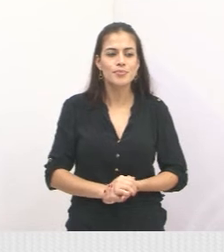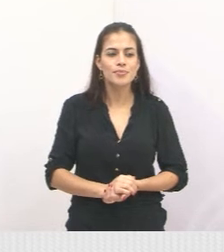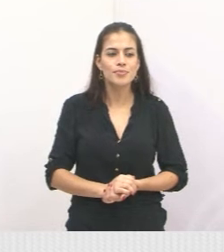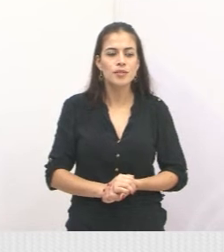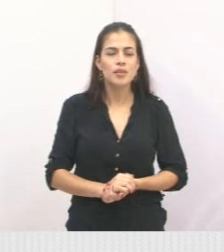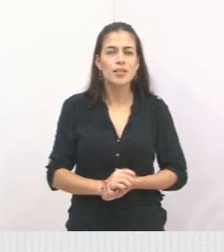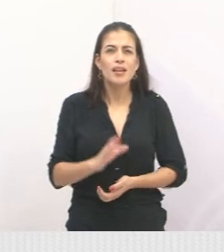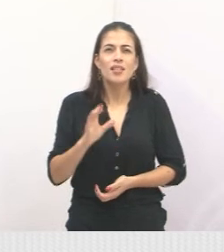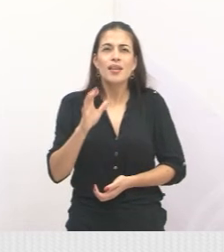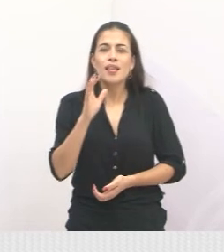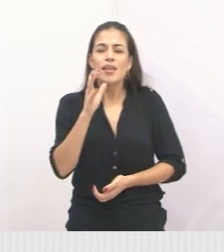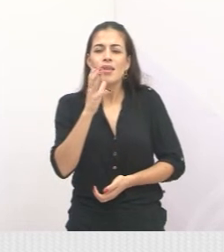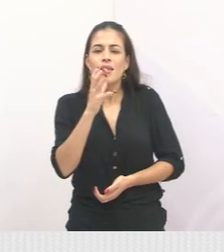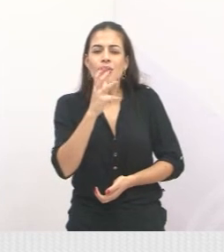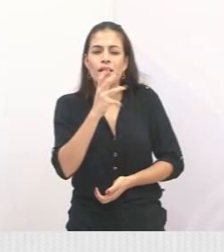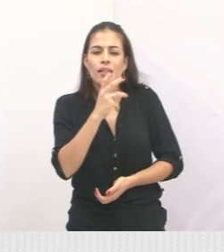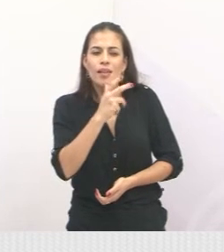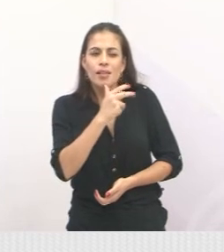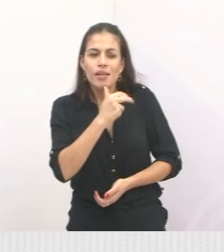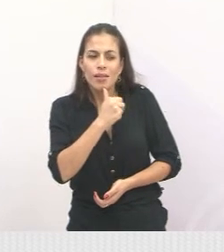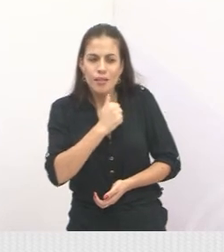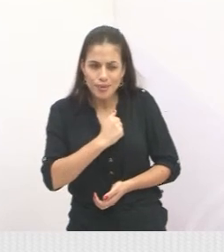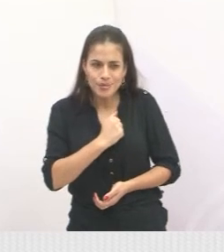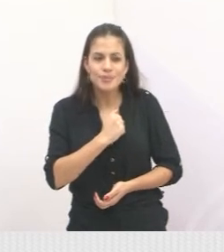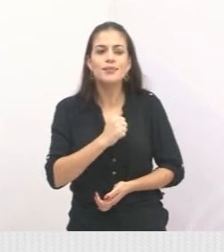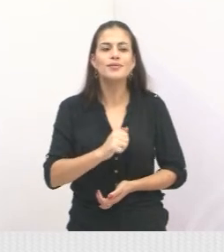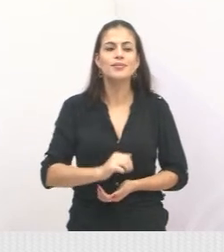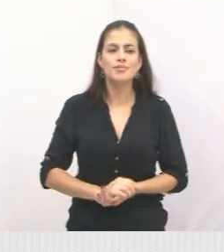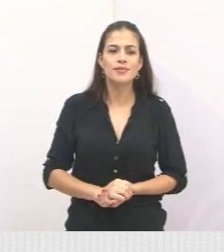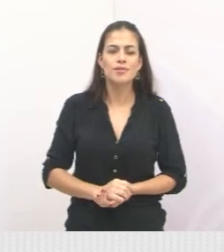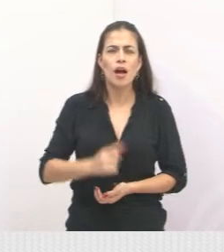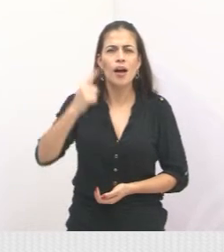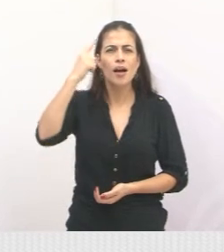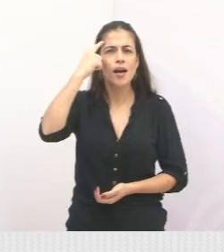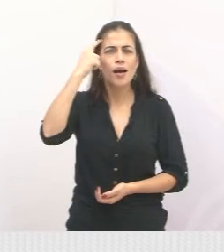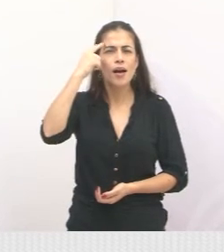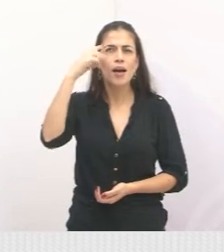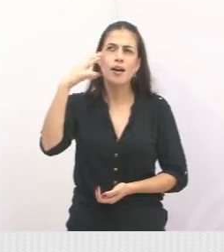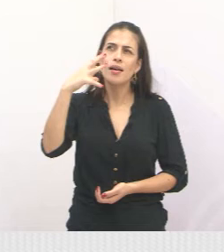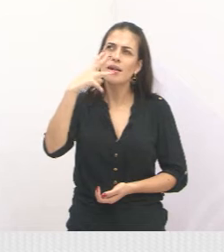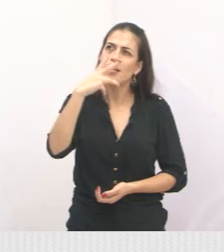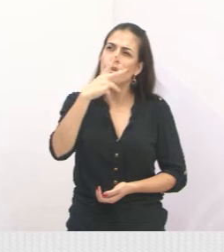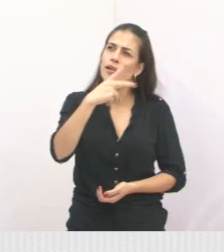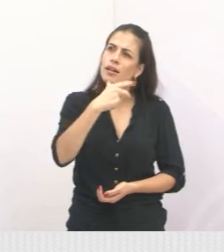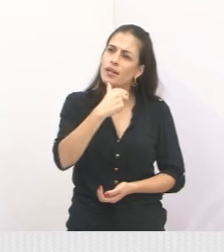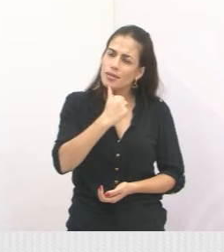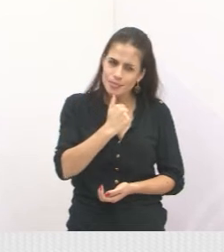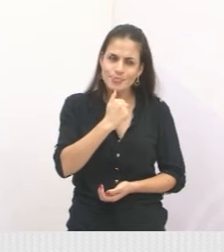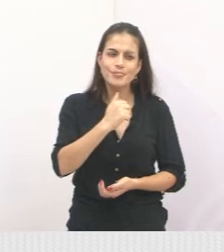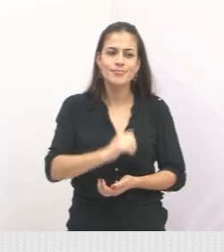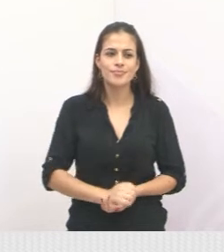lentificada, diminui o pensamento, a fluidez do pensamento.